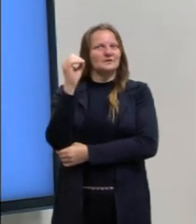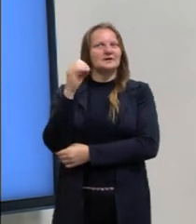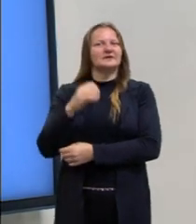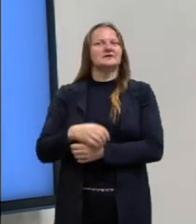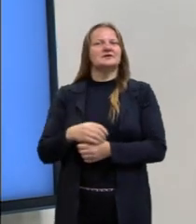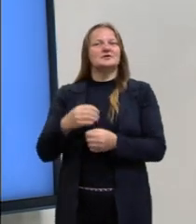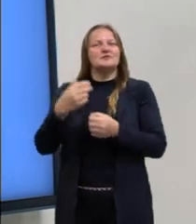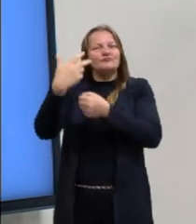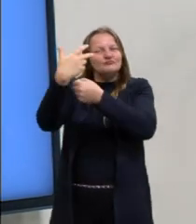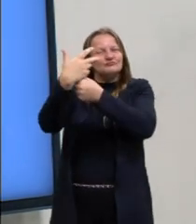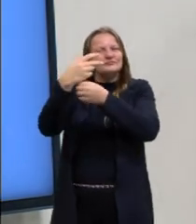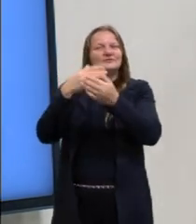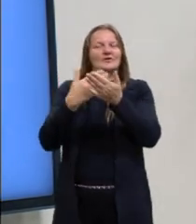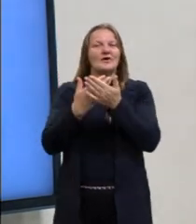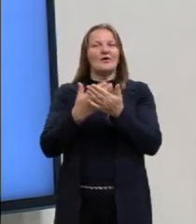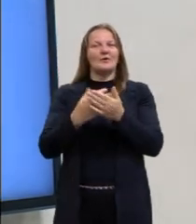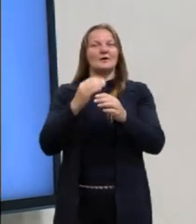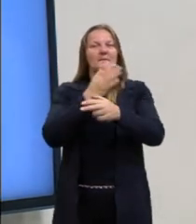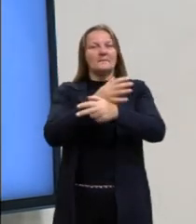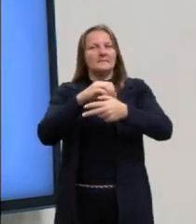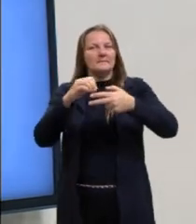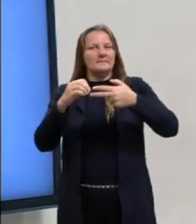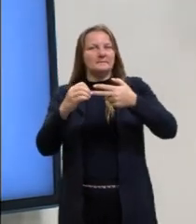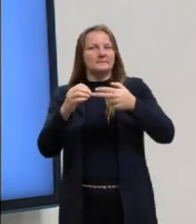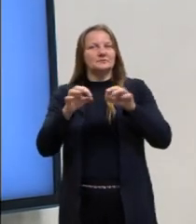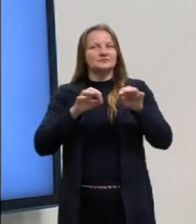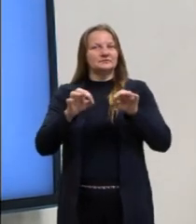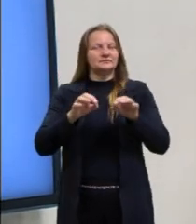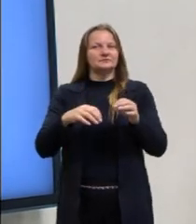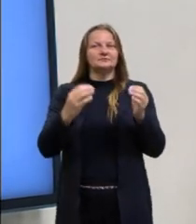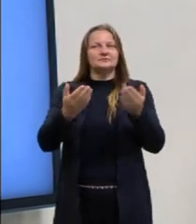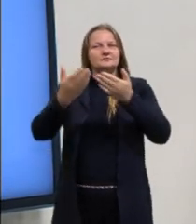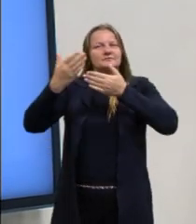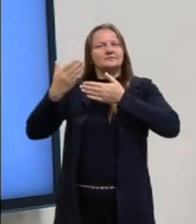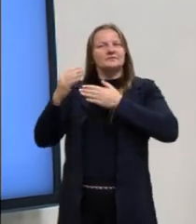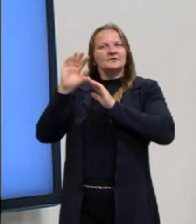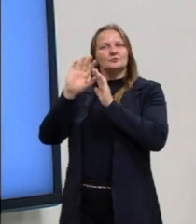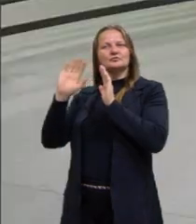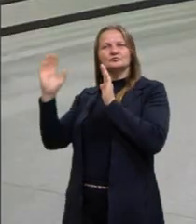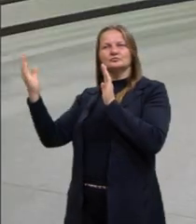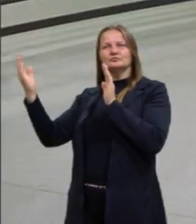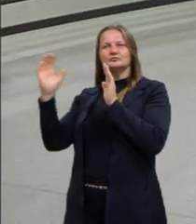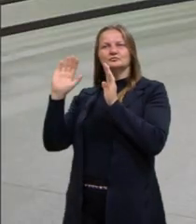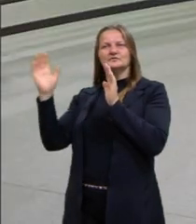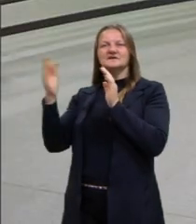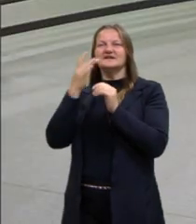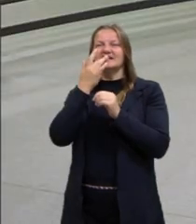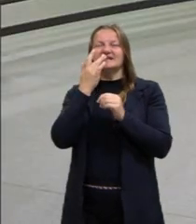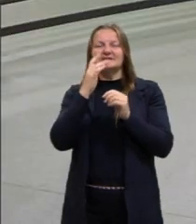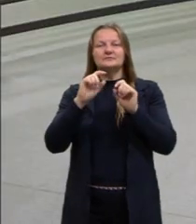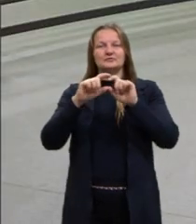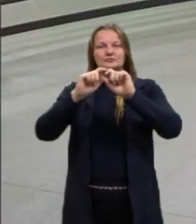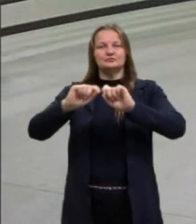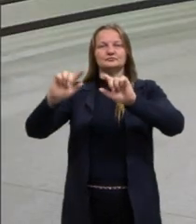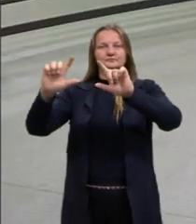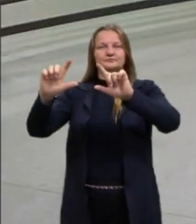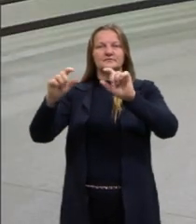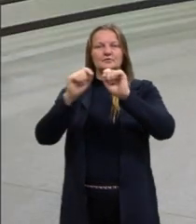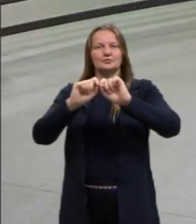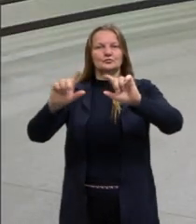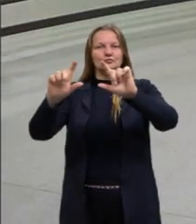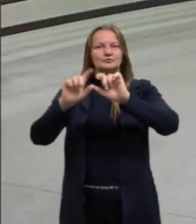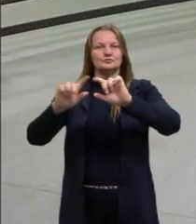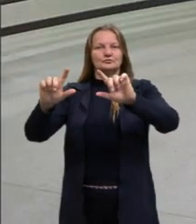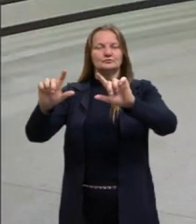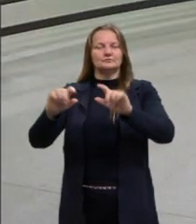gravadas essas aulas do projeto pré-enem. Aqui atrás de mim tem um quadro branco, tem um monitor, onde passamos